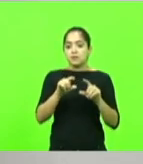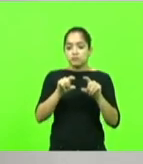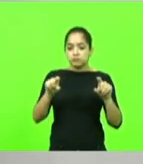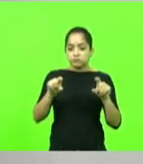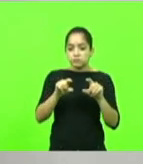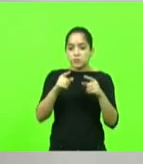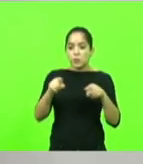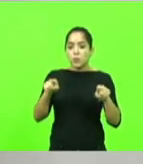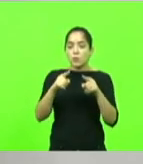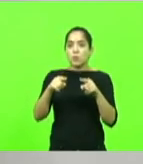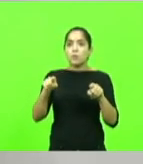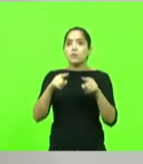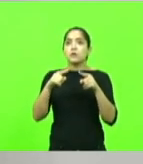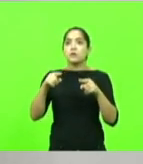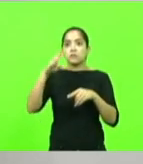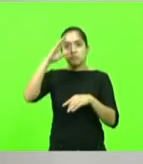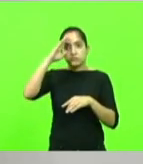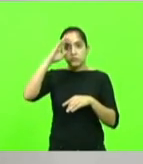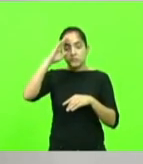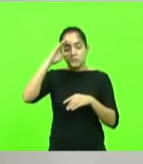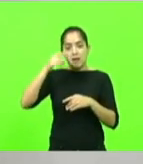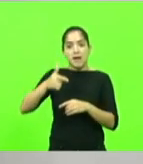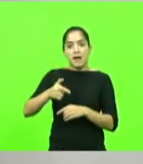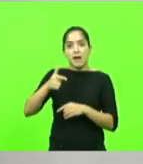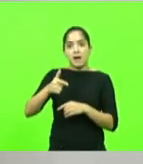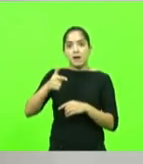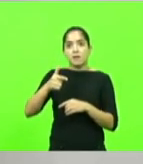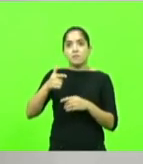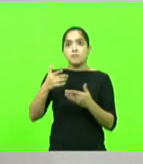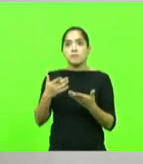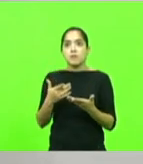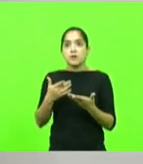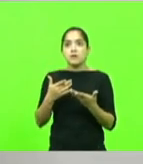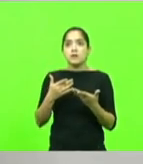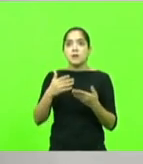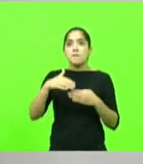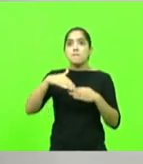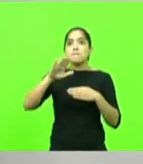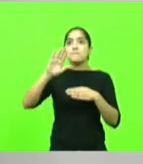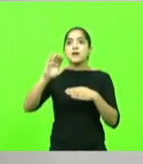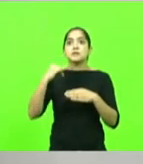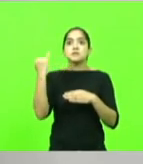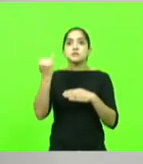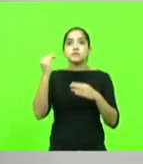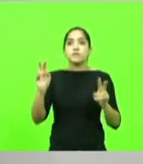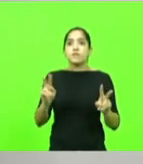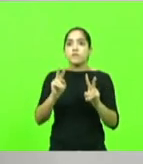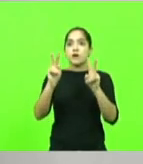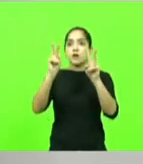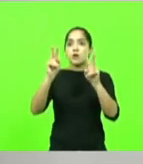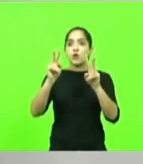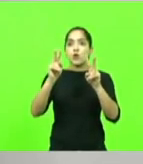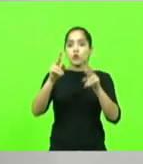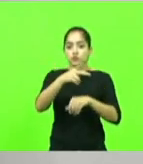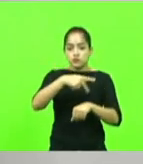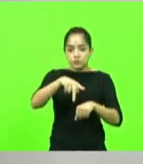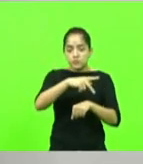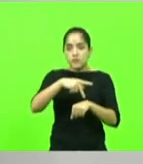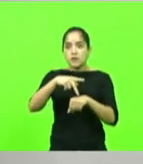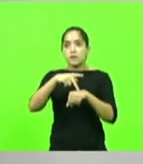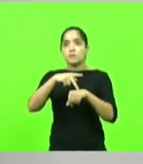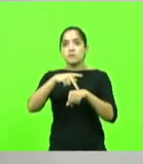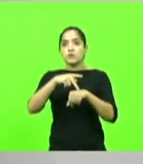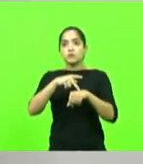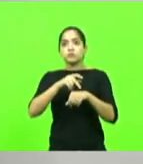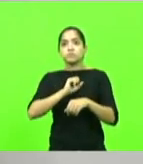da artilharia, que não é minha arma, minha arma era de infantaria, que diz que o mais alto valor de uma nação vibra na alma de um soldado,